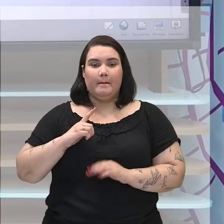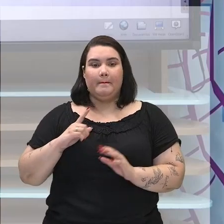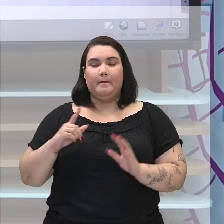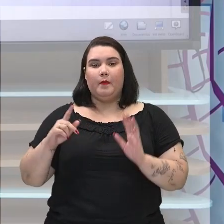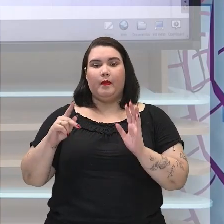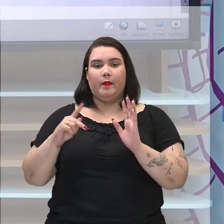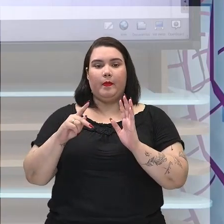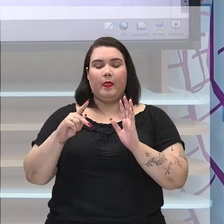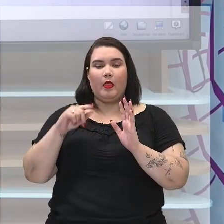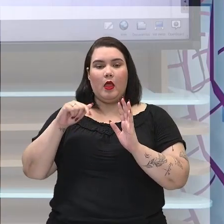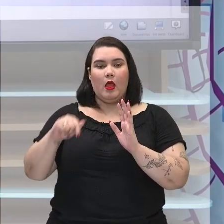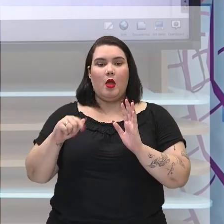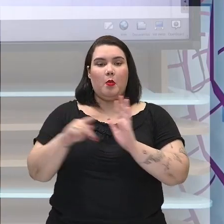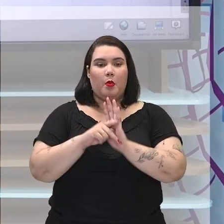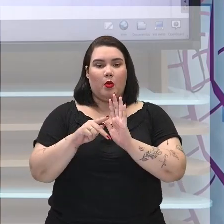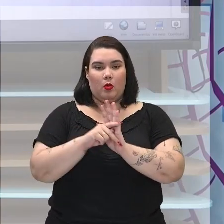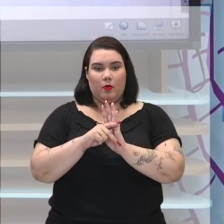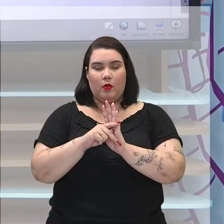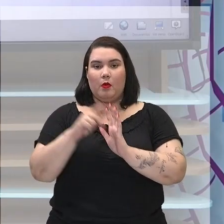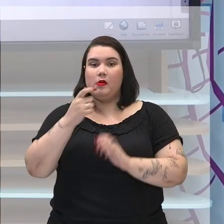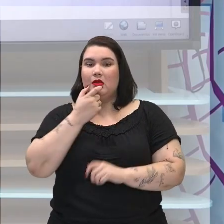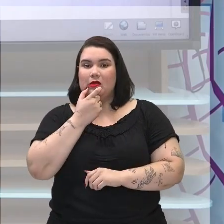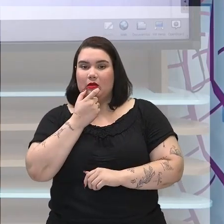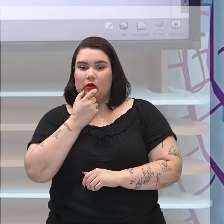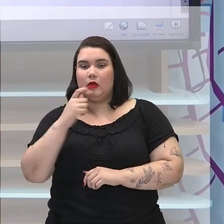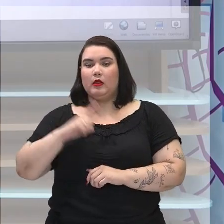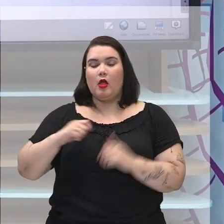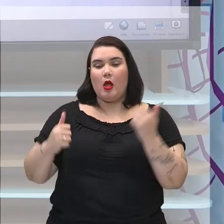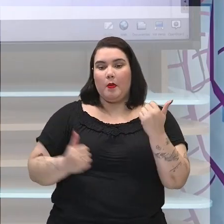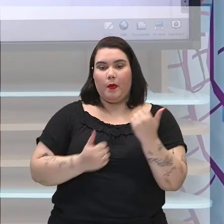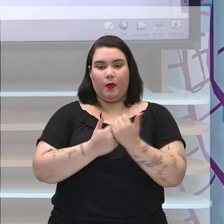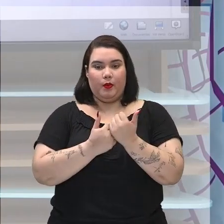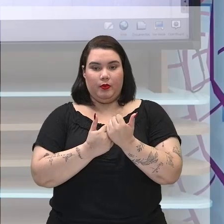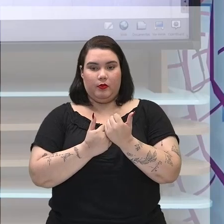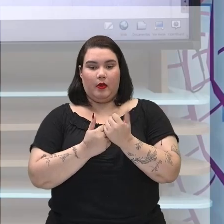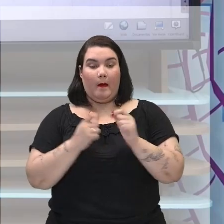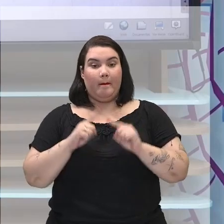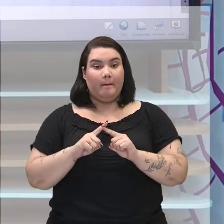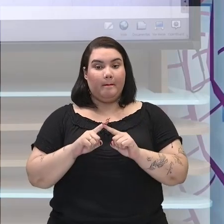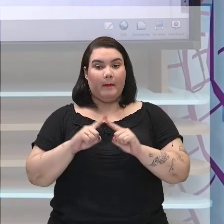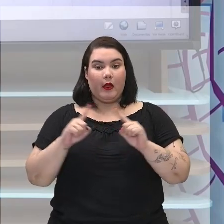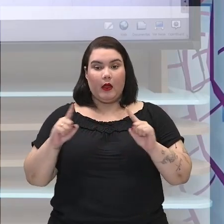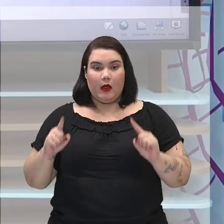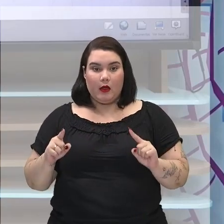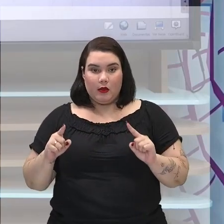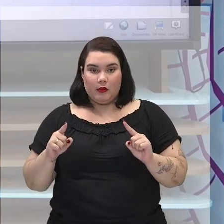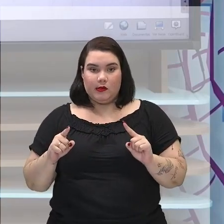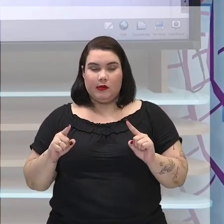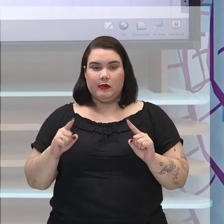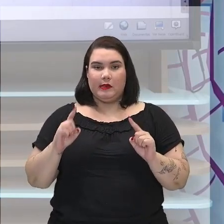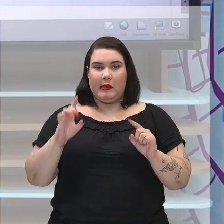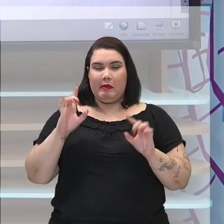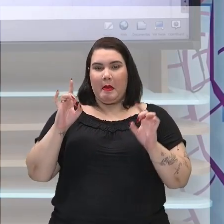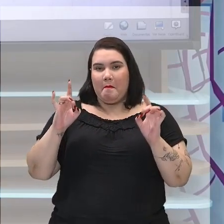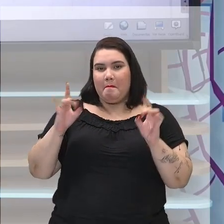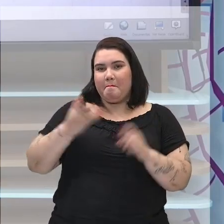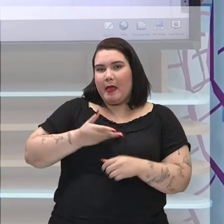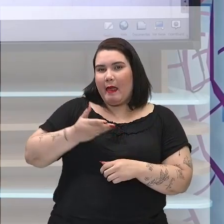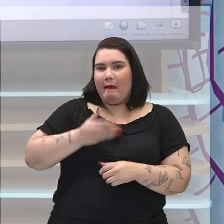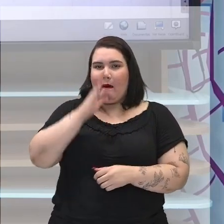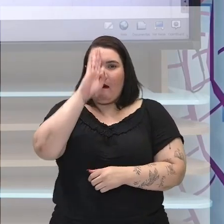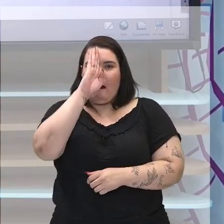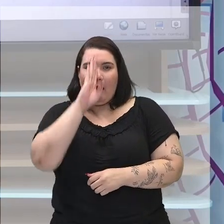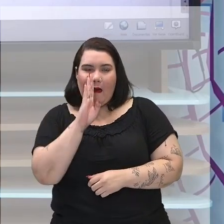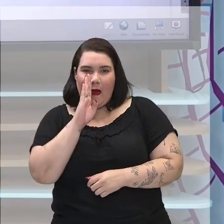coroa inglesa mas nada é de graça e na amizade não